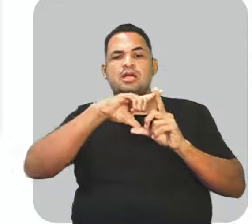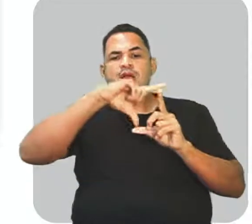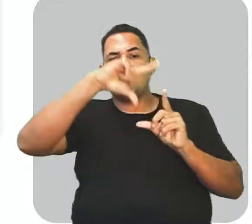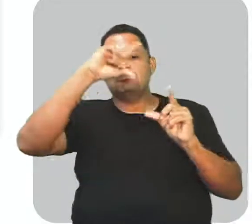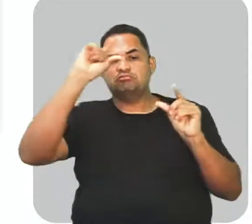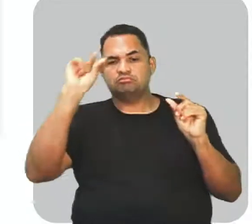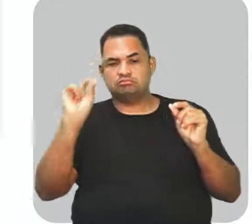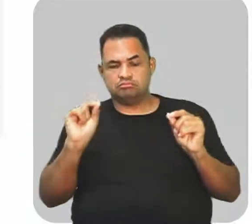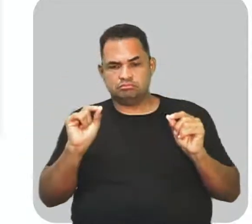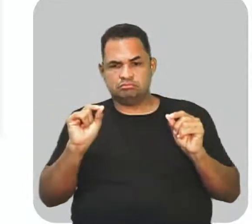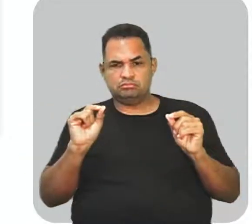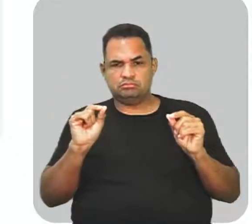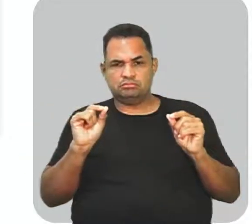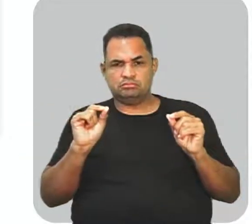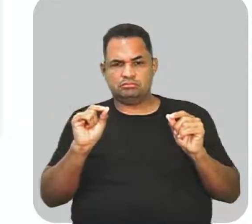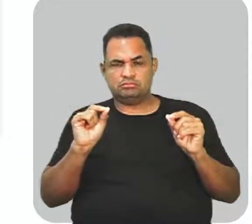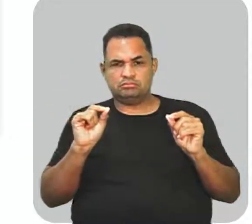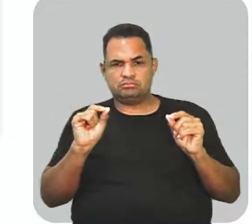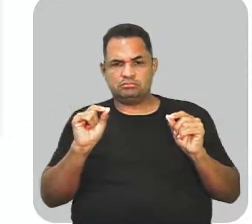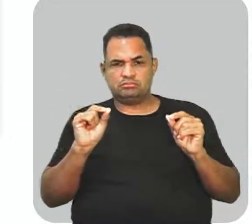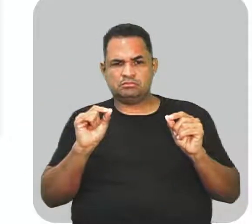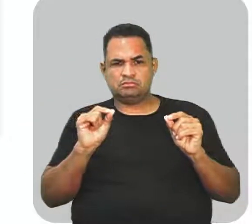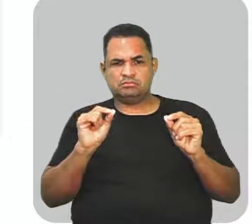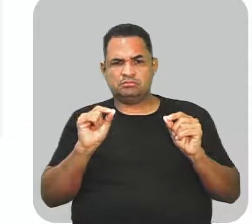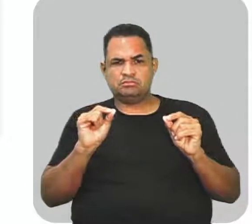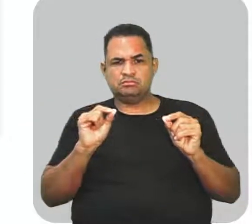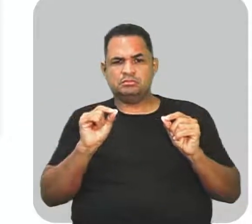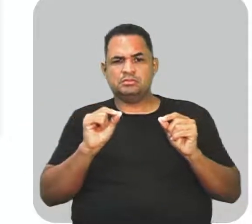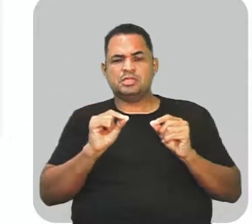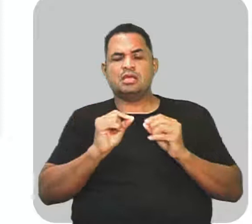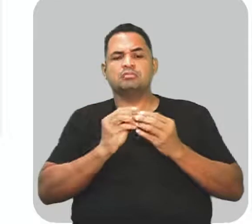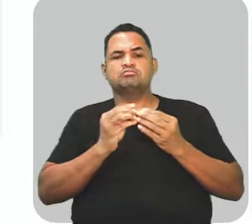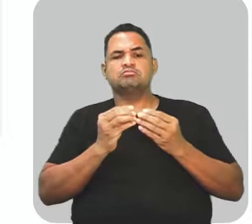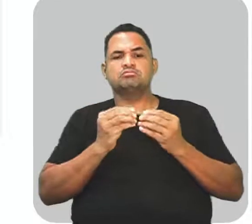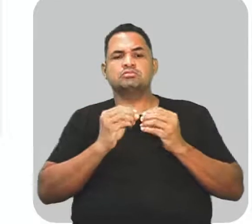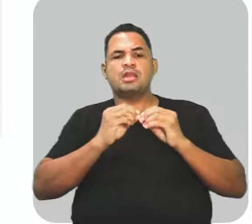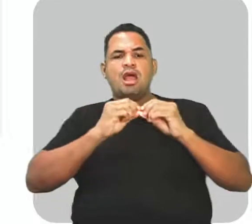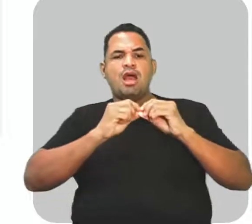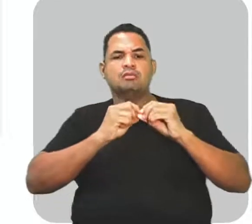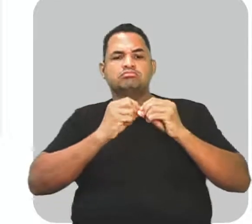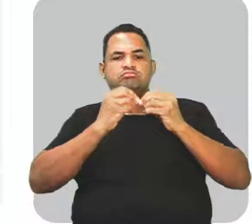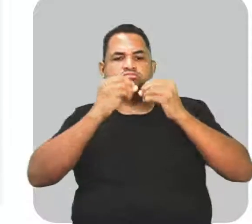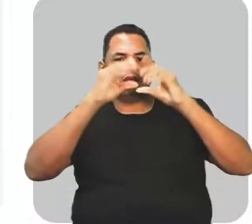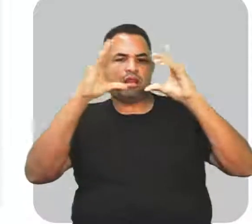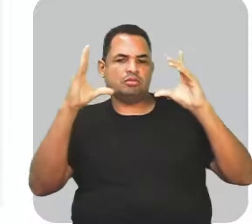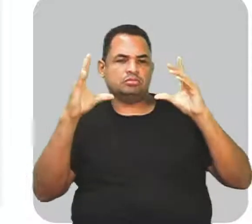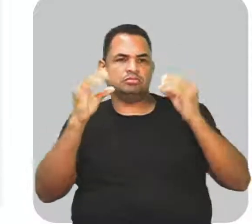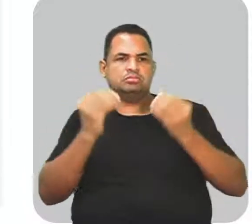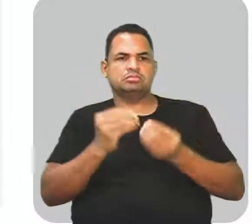os claros raios rutilavam.